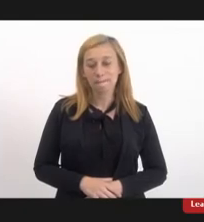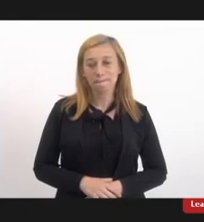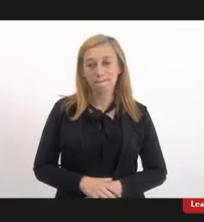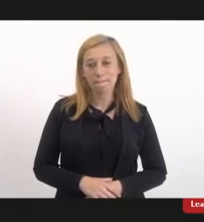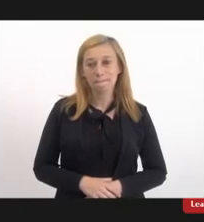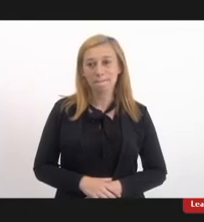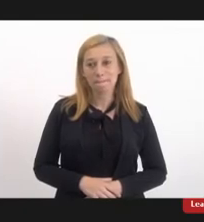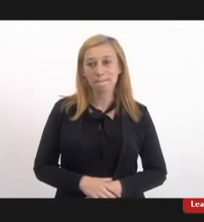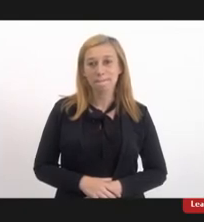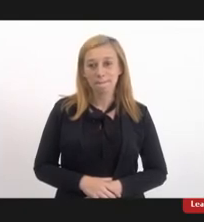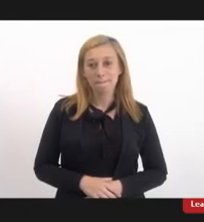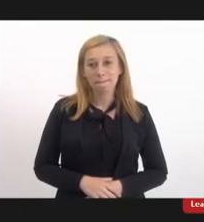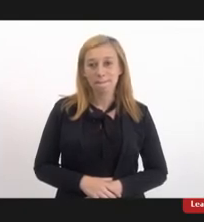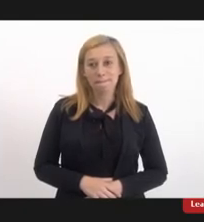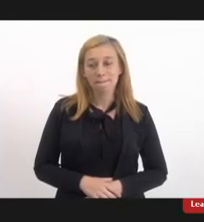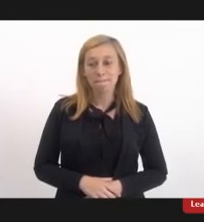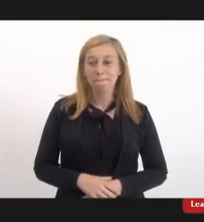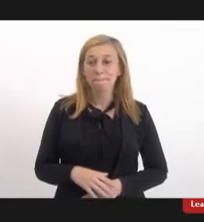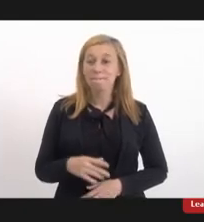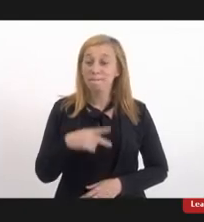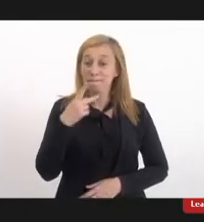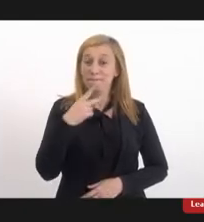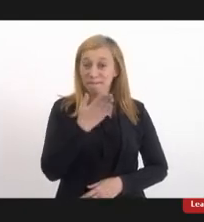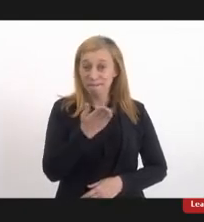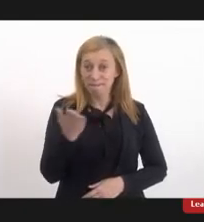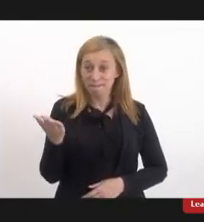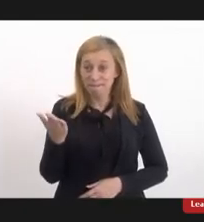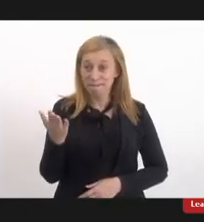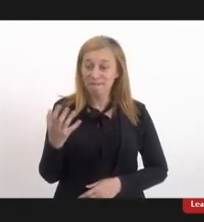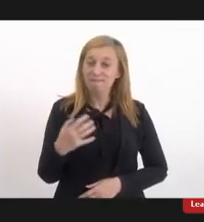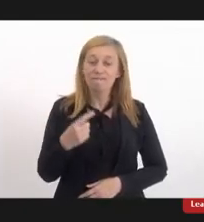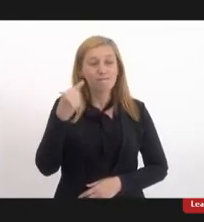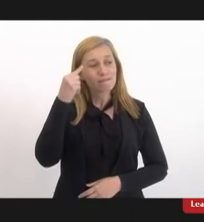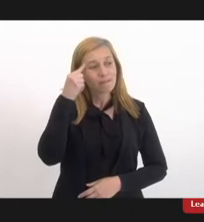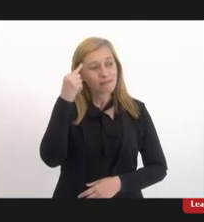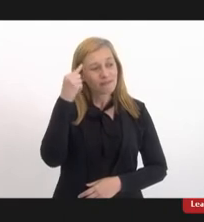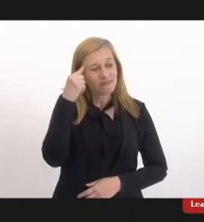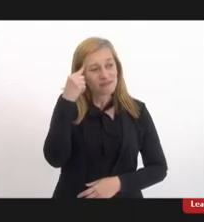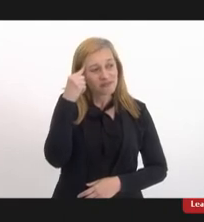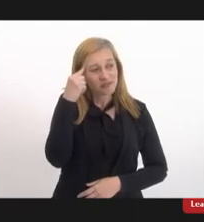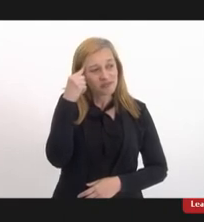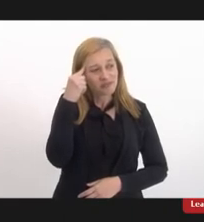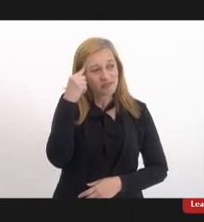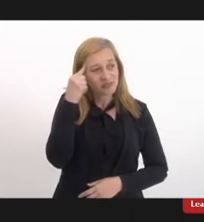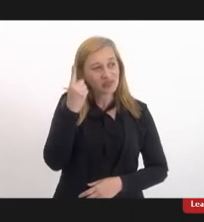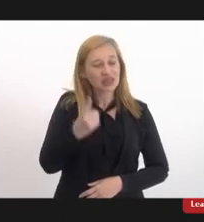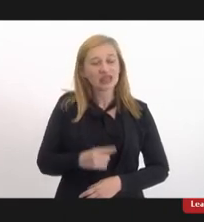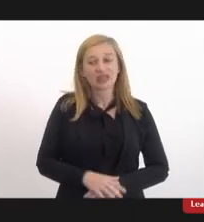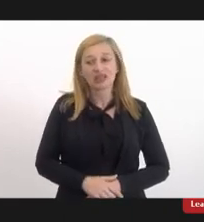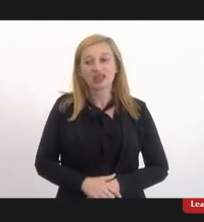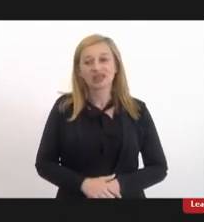das falas de vocês nos fizeram refletir e a nossa, nossa,